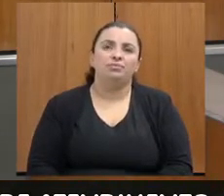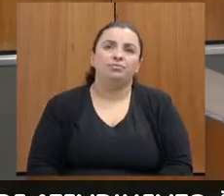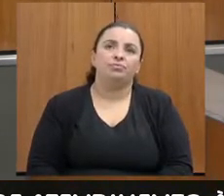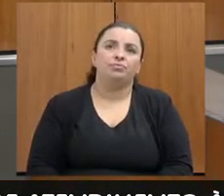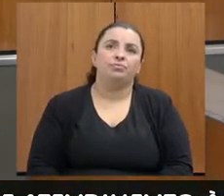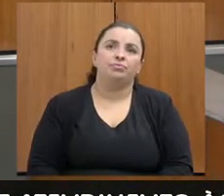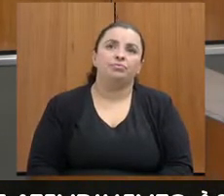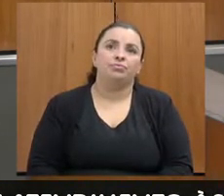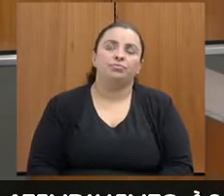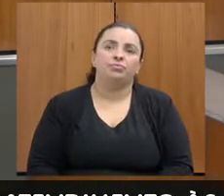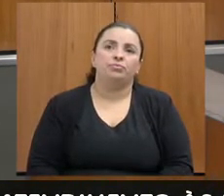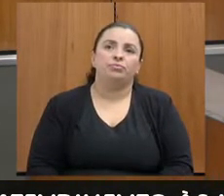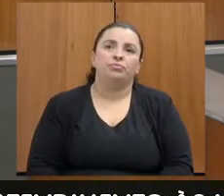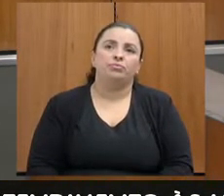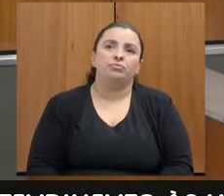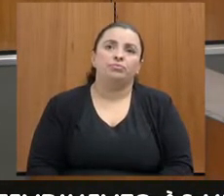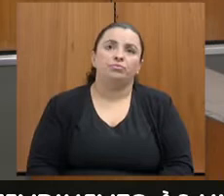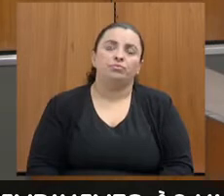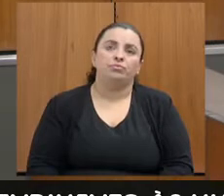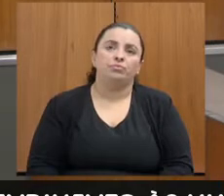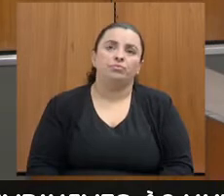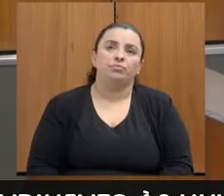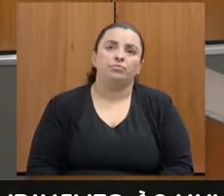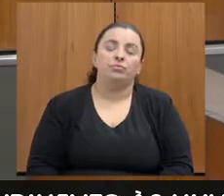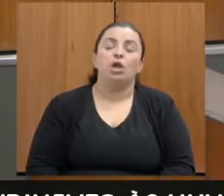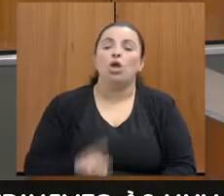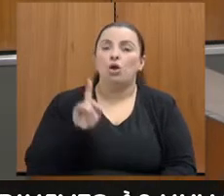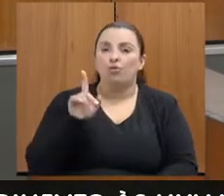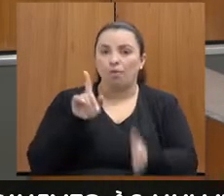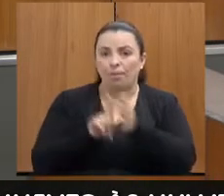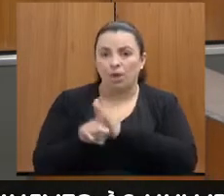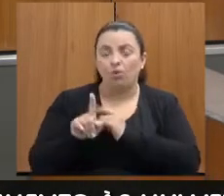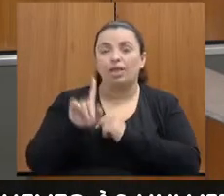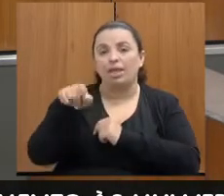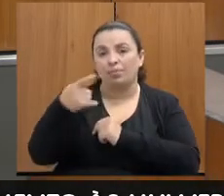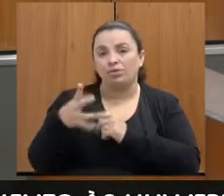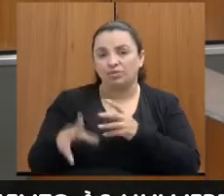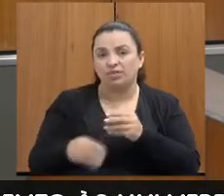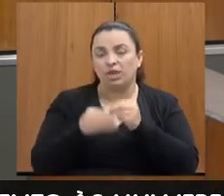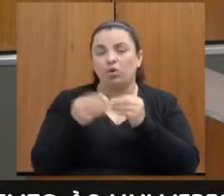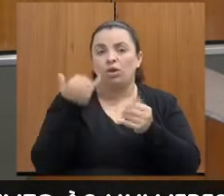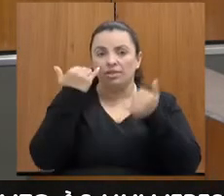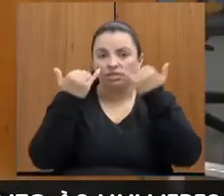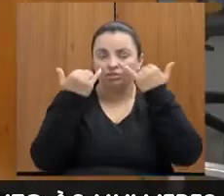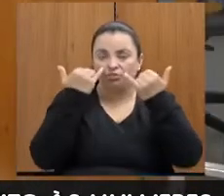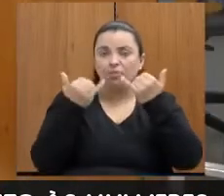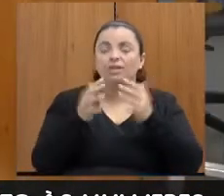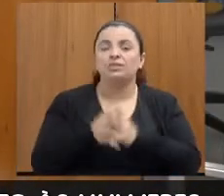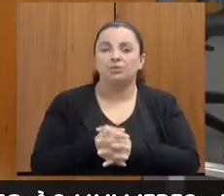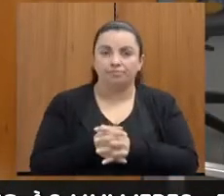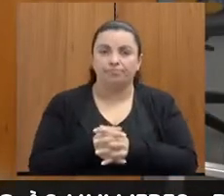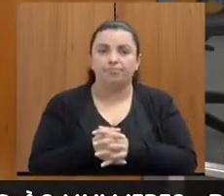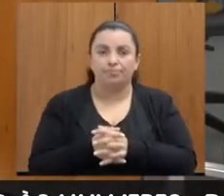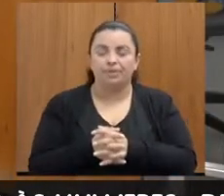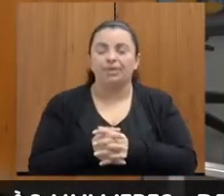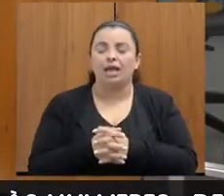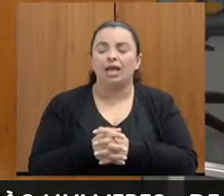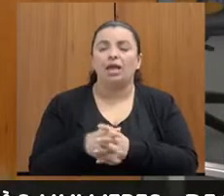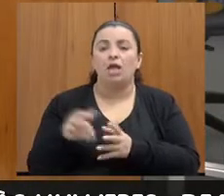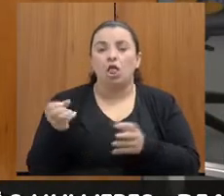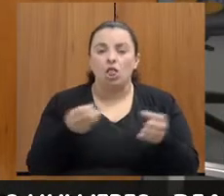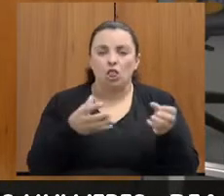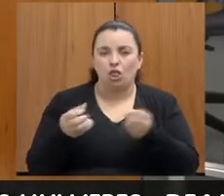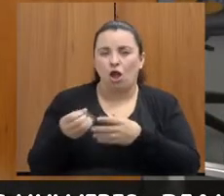Doutora, eu queria, eu vou fazer mais alguma pergunta e depois a senhora inclui essa informação, compartilhamento também de novidades no